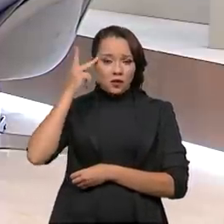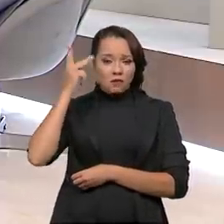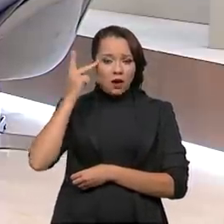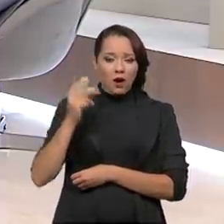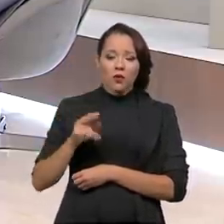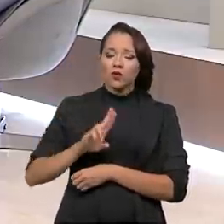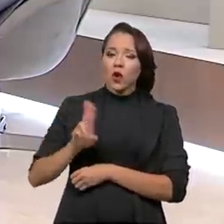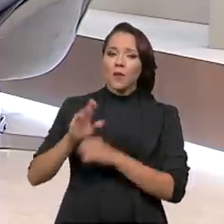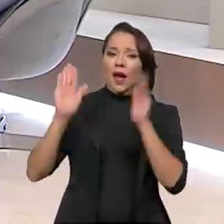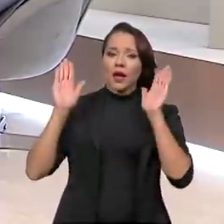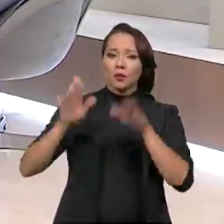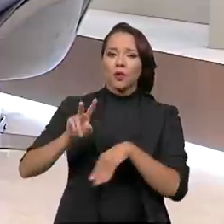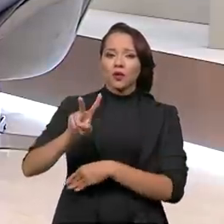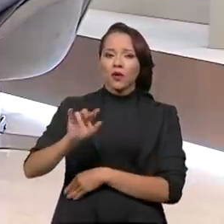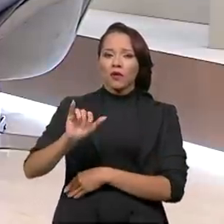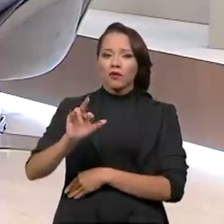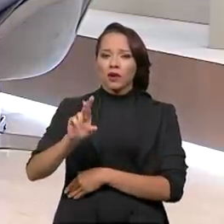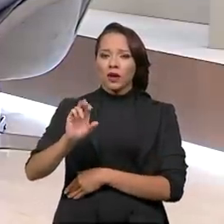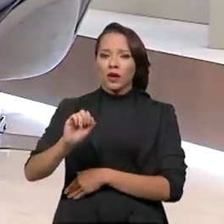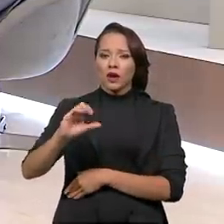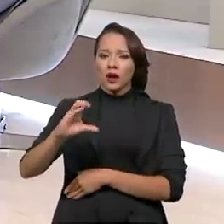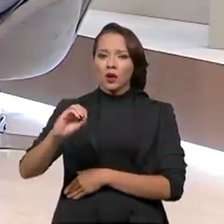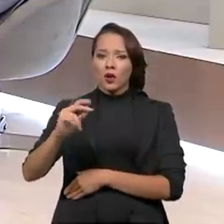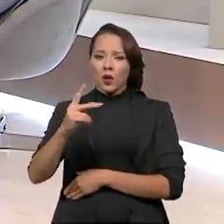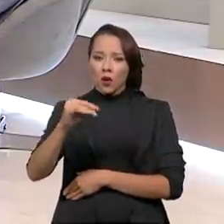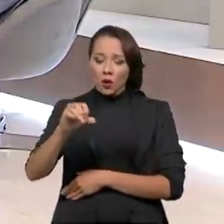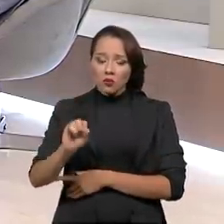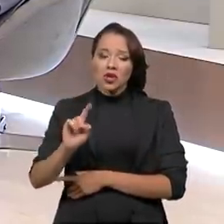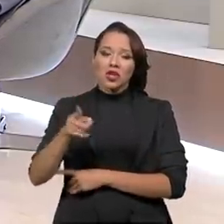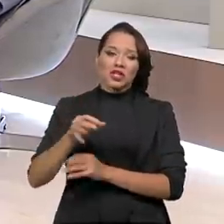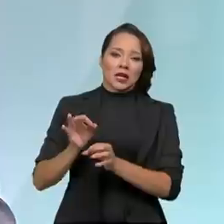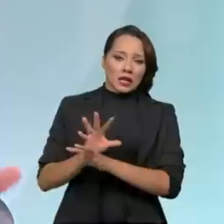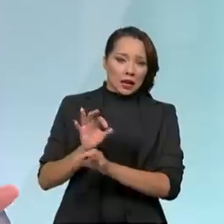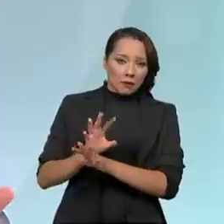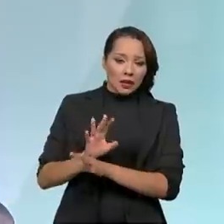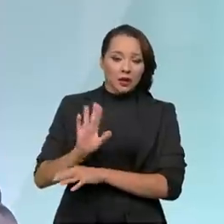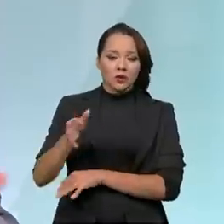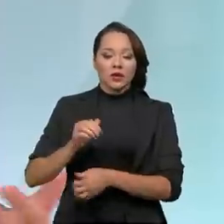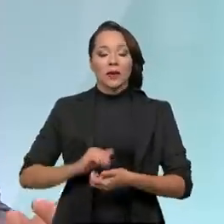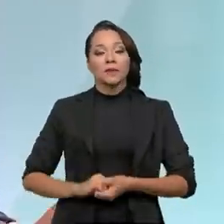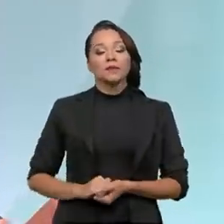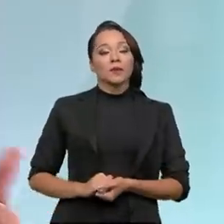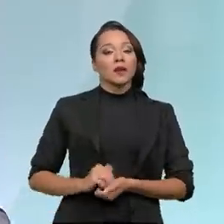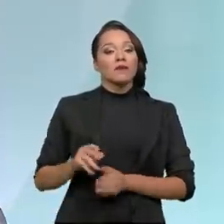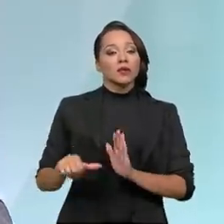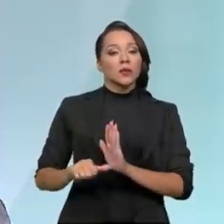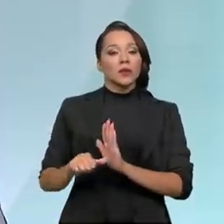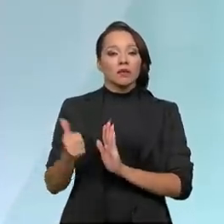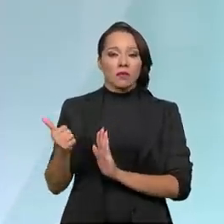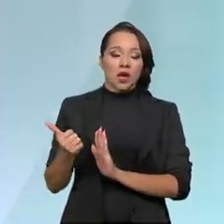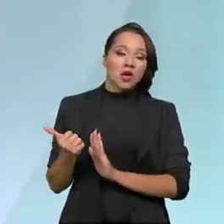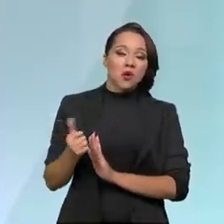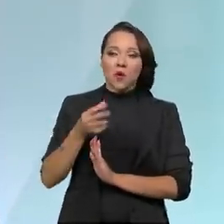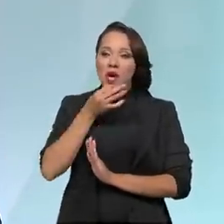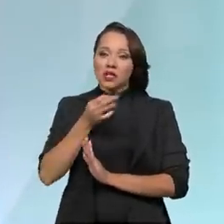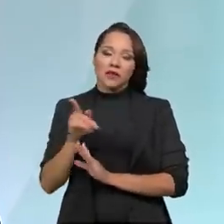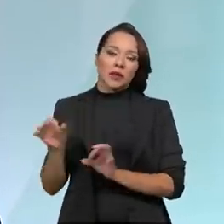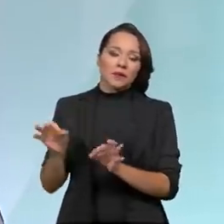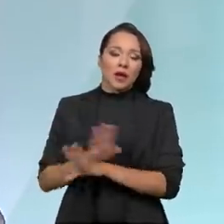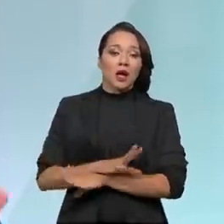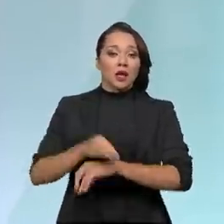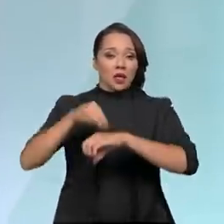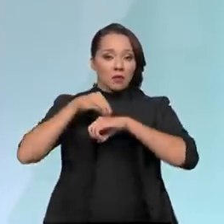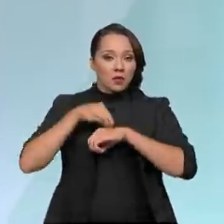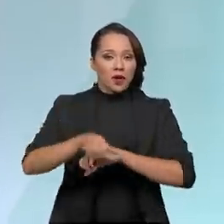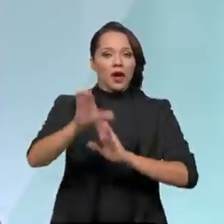material para o Tribunal. E assim que o Tribunal der o aval, acho que São Gonçalo da Marante é o caso paradigma, deve ser o primeiro a sair, nós poderemos publicar